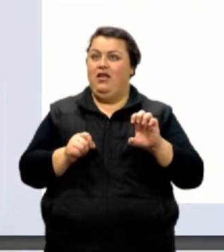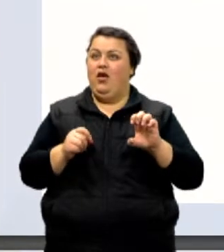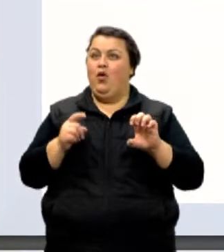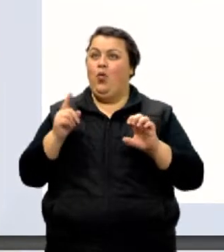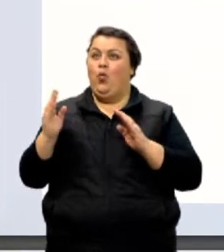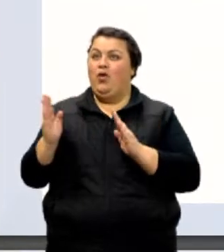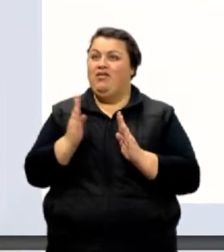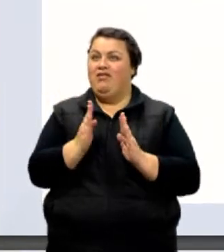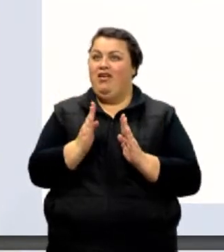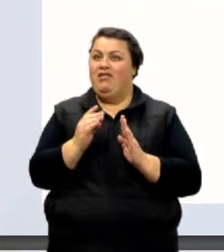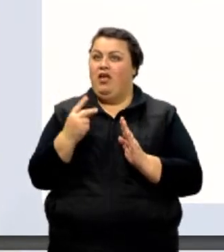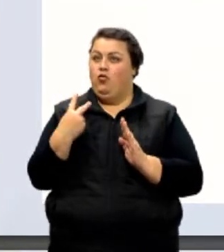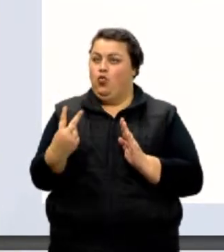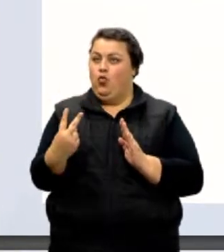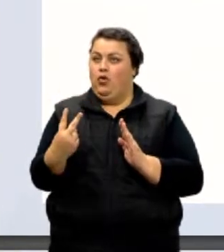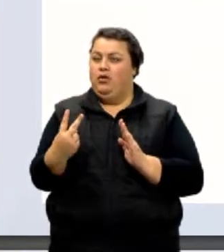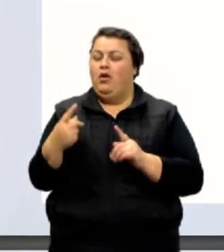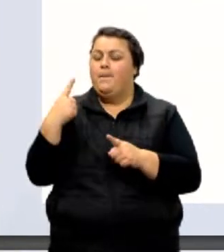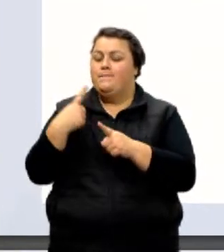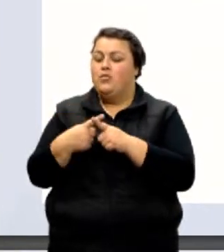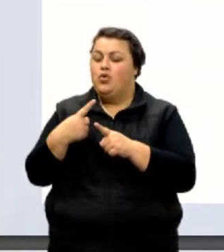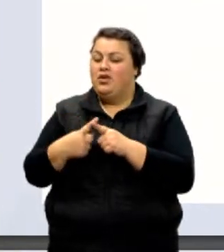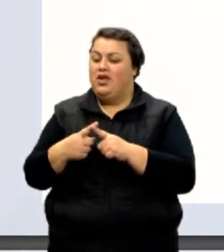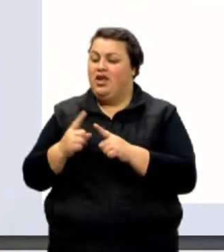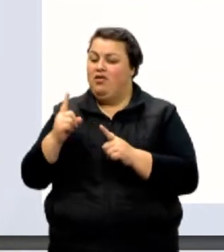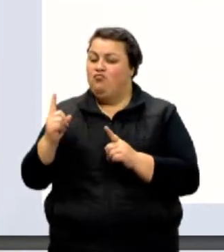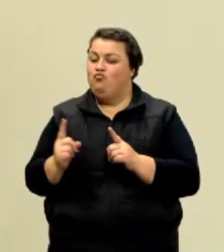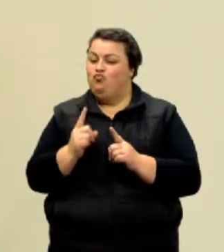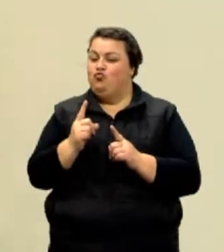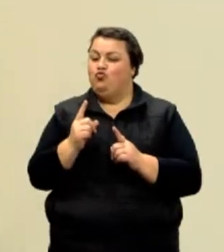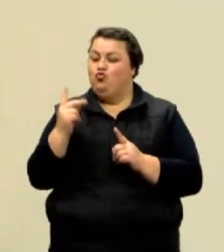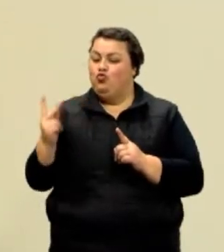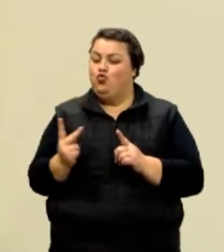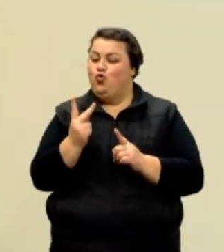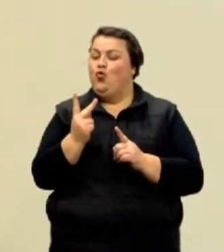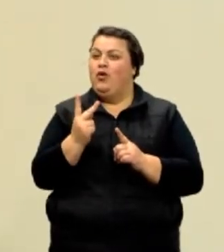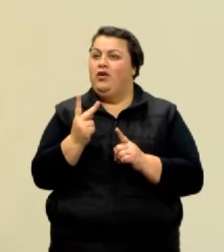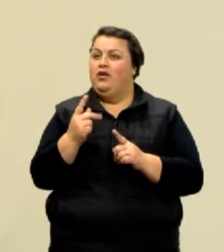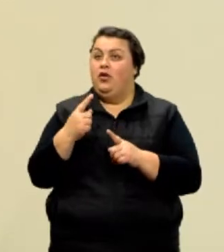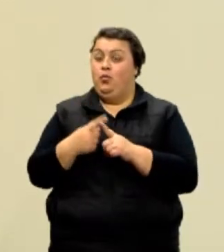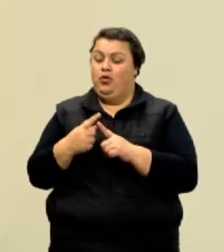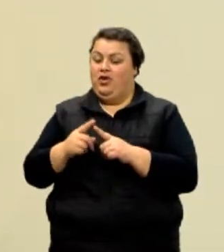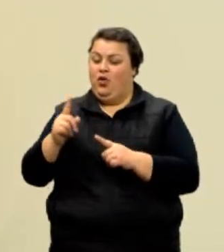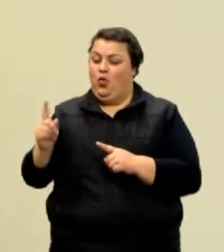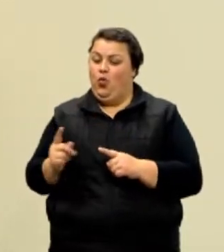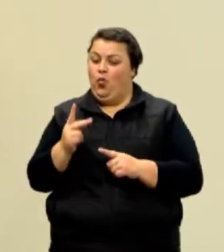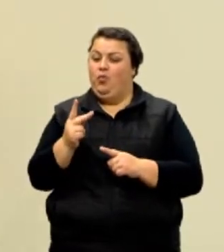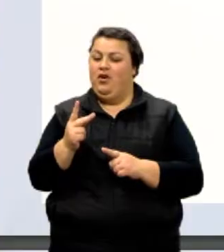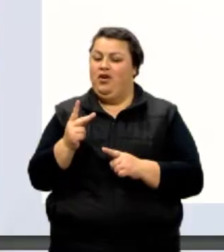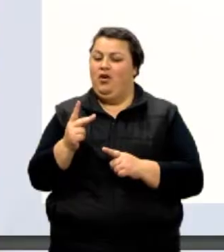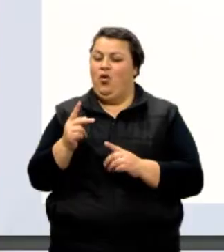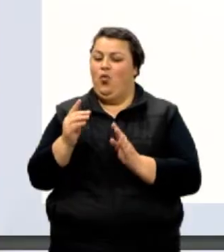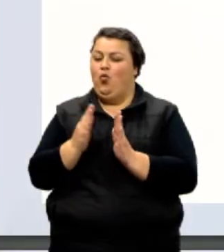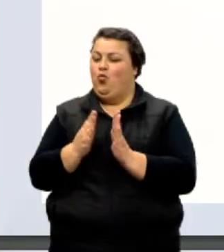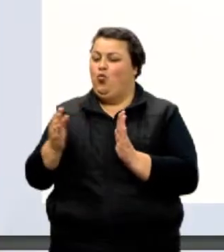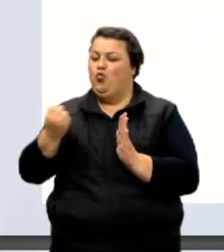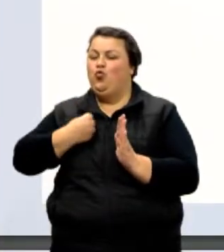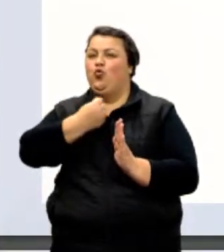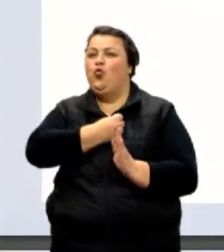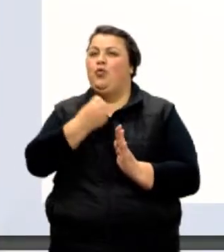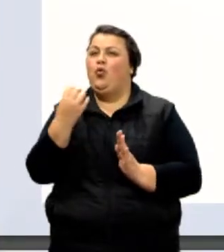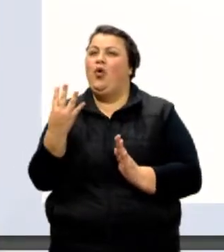casas? Duas. Professor, por que duas casas? Por que não uma? Se tu deslocar uma casa só, tu vai ficar com o número 43